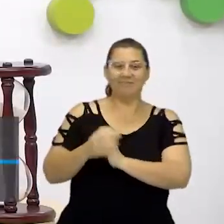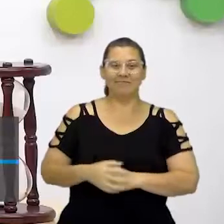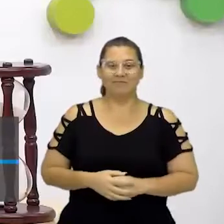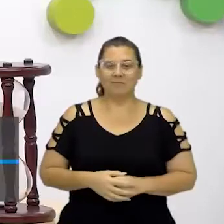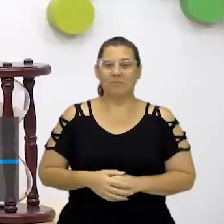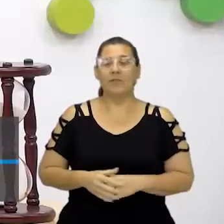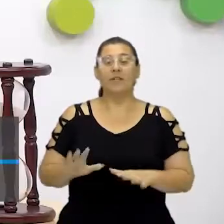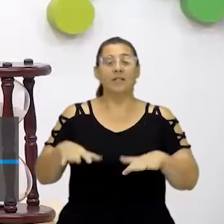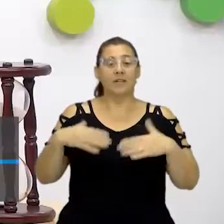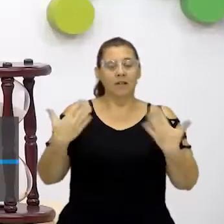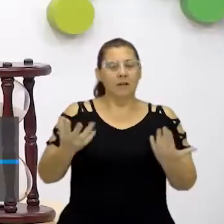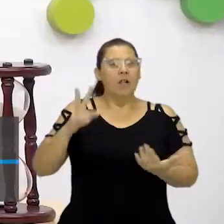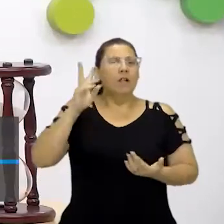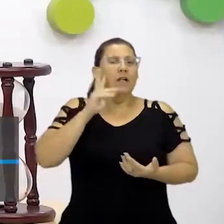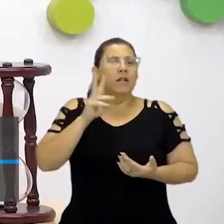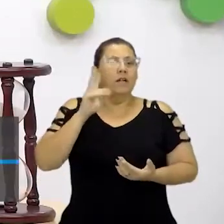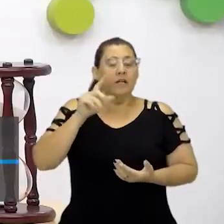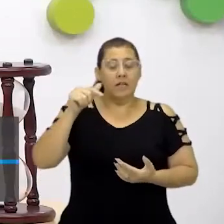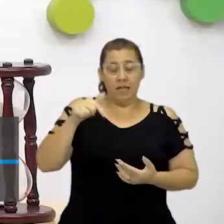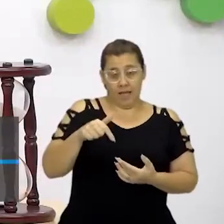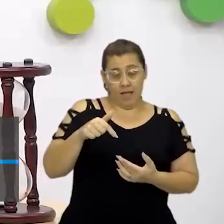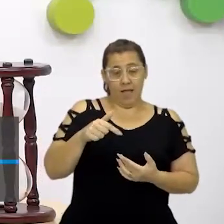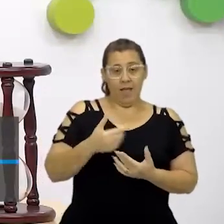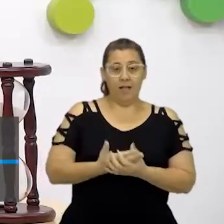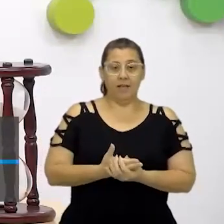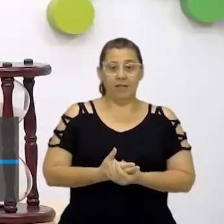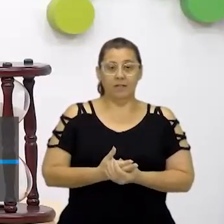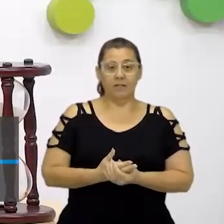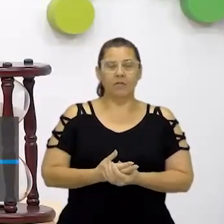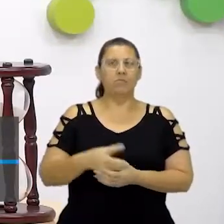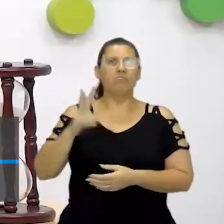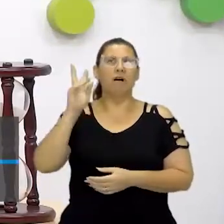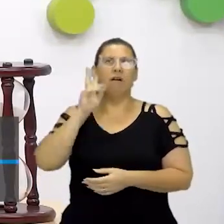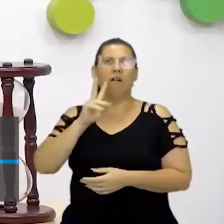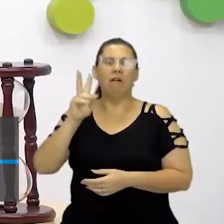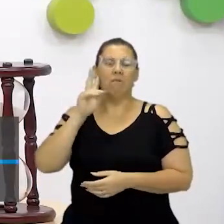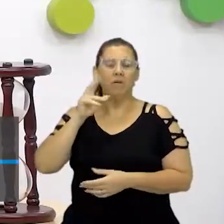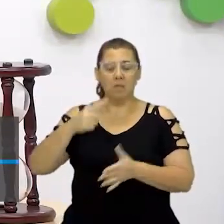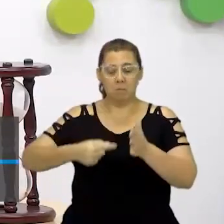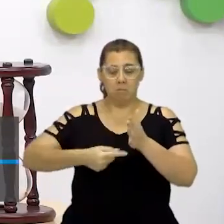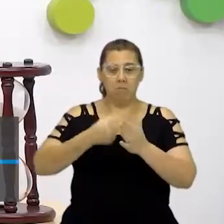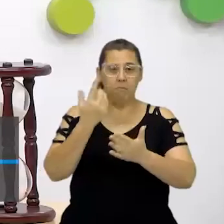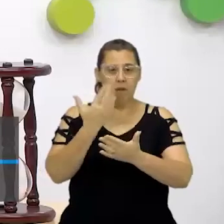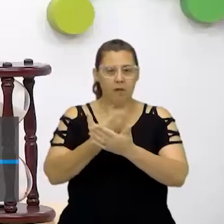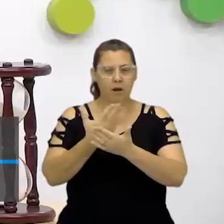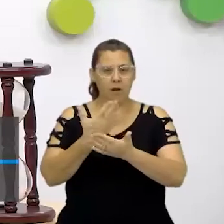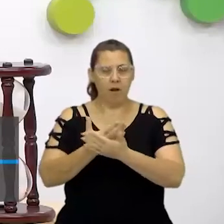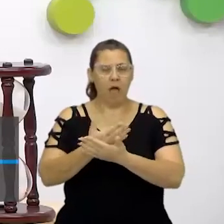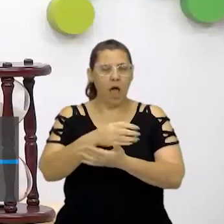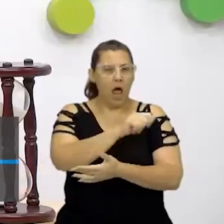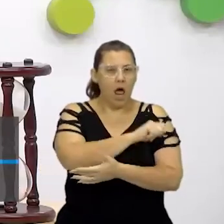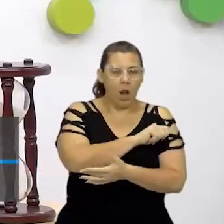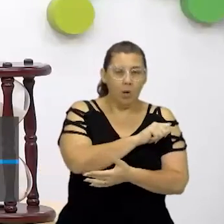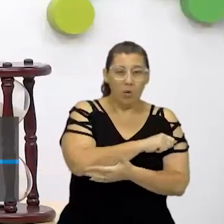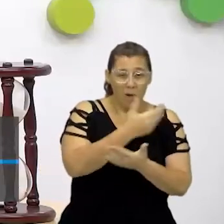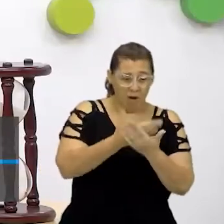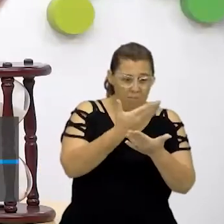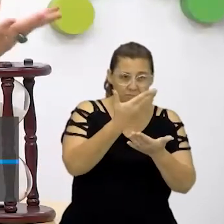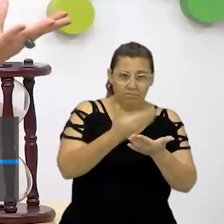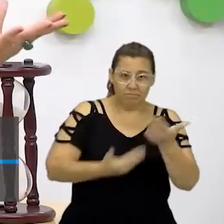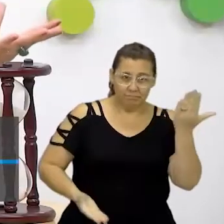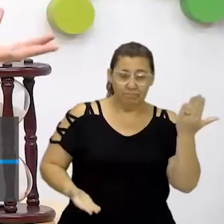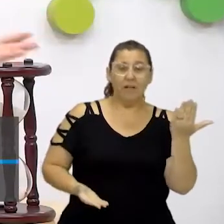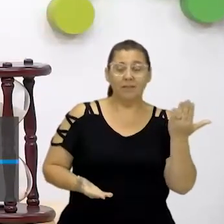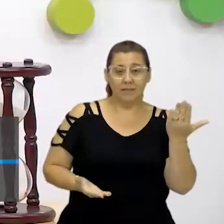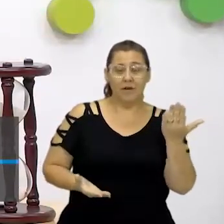Professores, então, lembrando que essa é uma revisão da primeira aula. Então, aqueles alunos que perderam essa aula quando ela